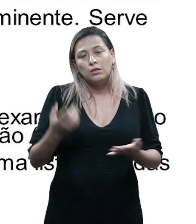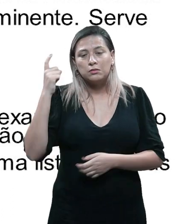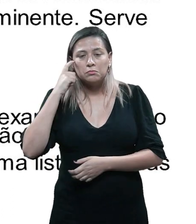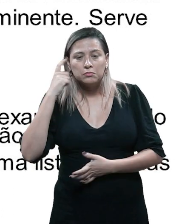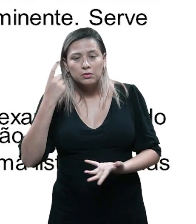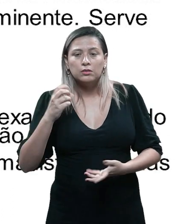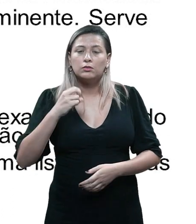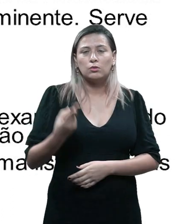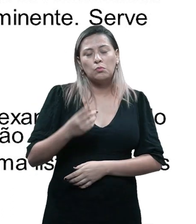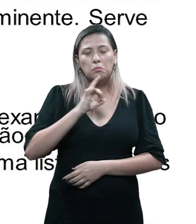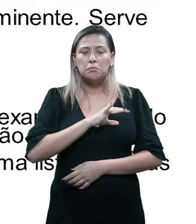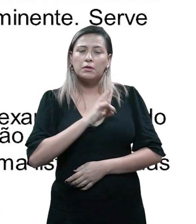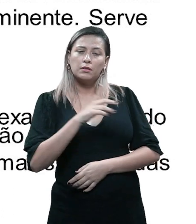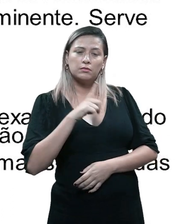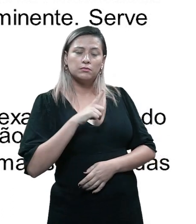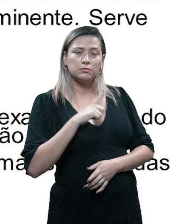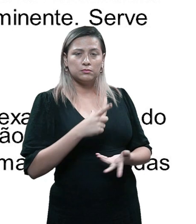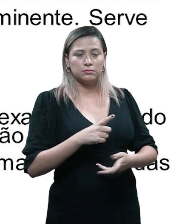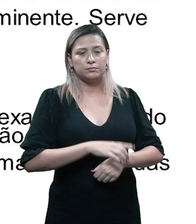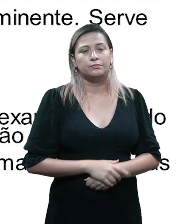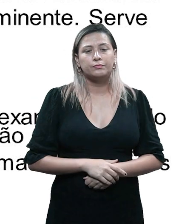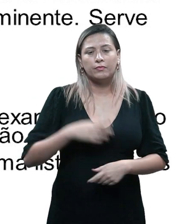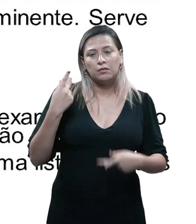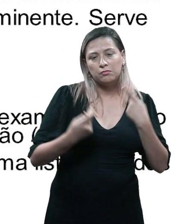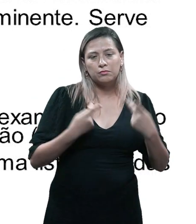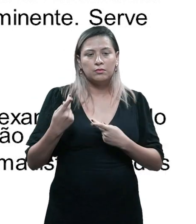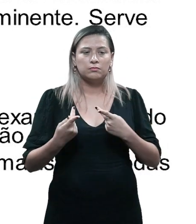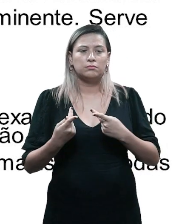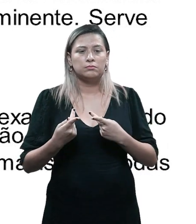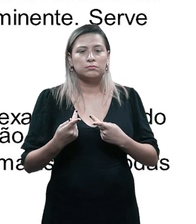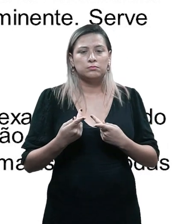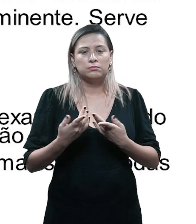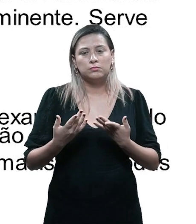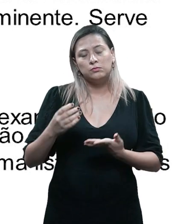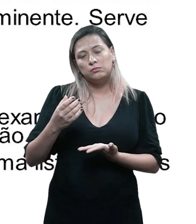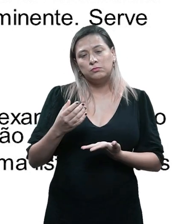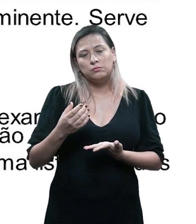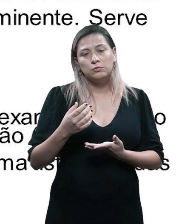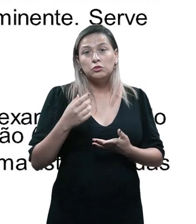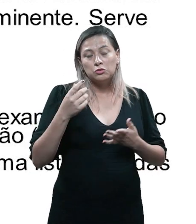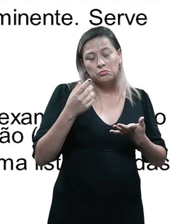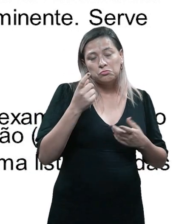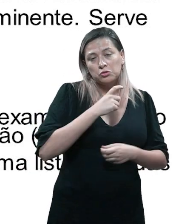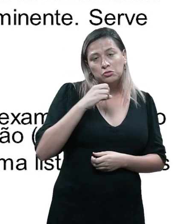coisas que eles têm medo que podem ser falaciosos ou que podem ser verídicos.